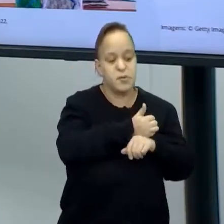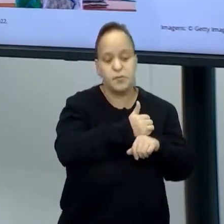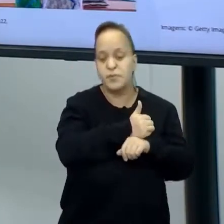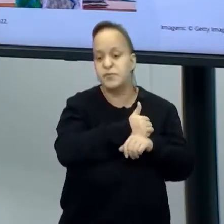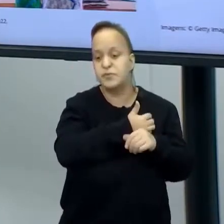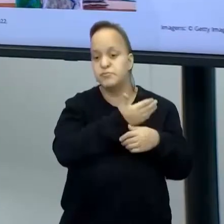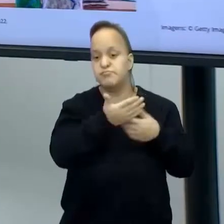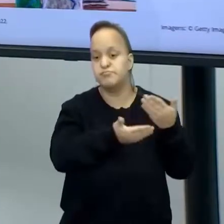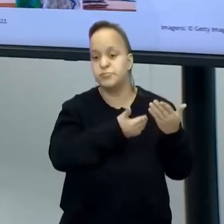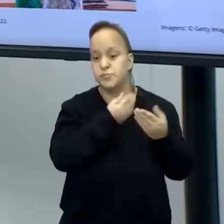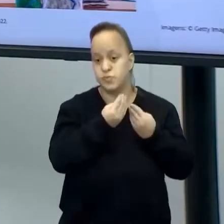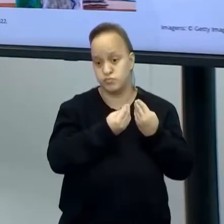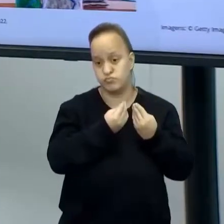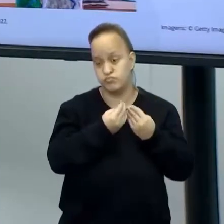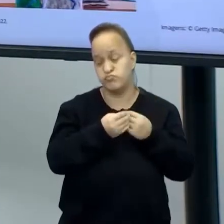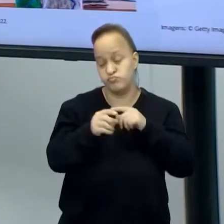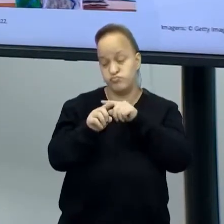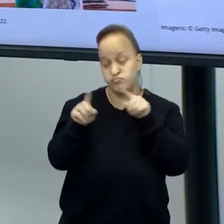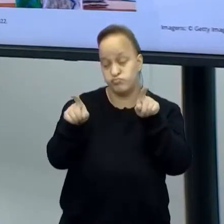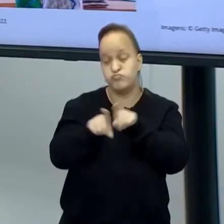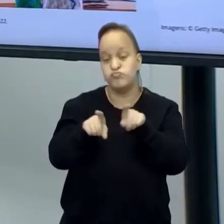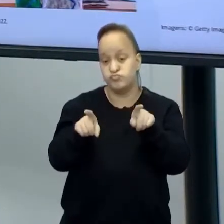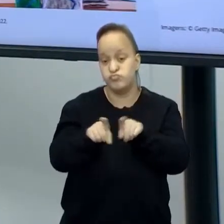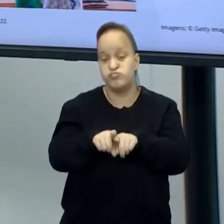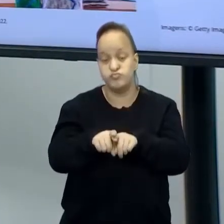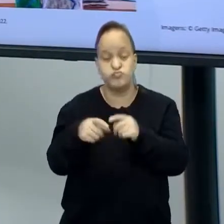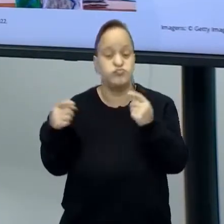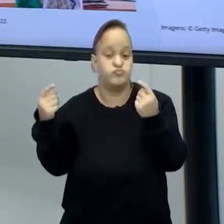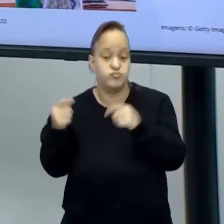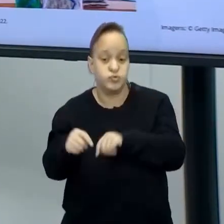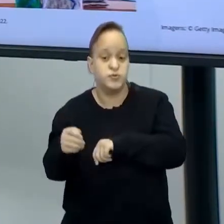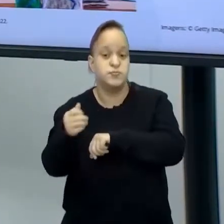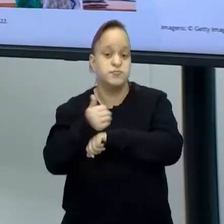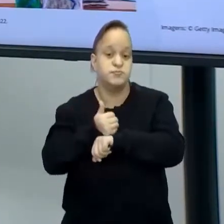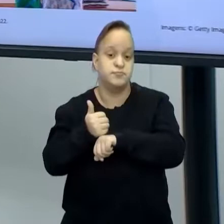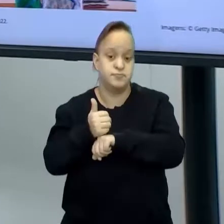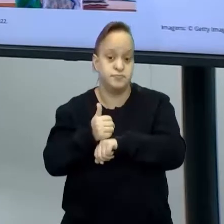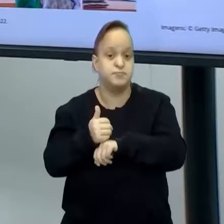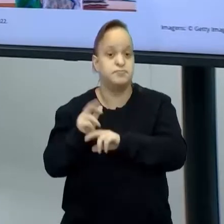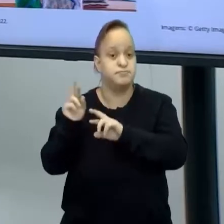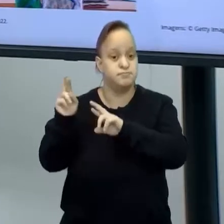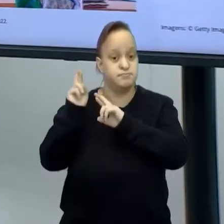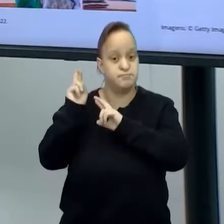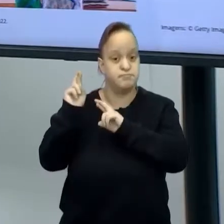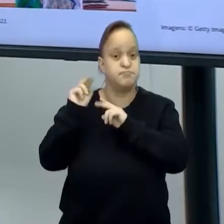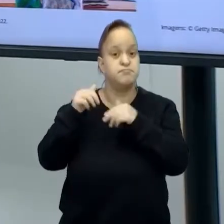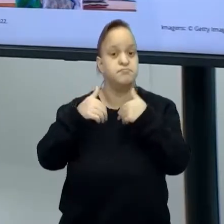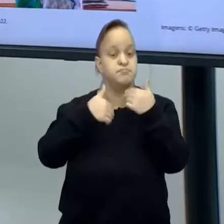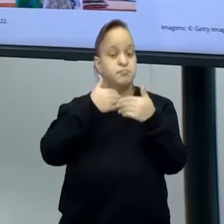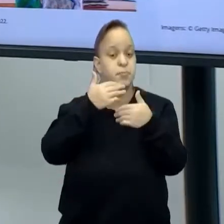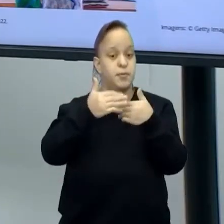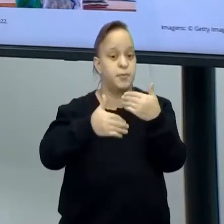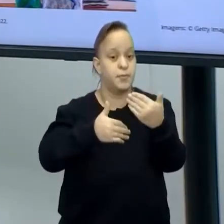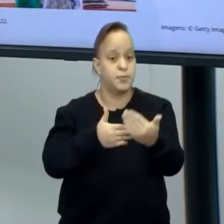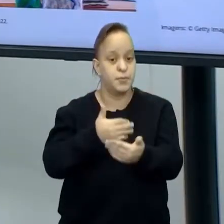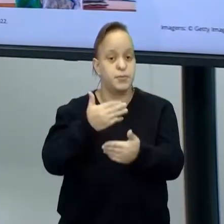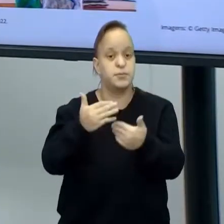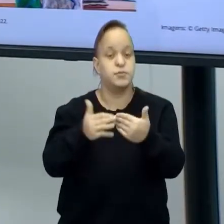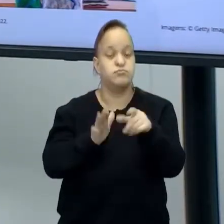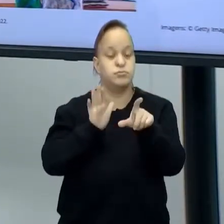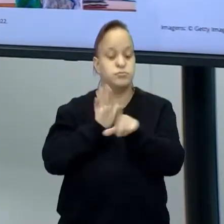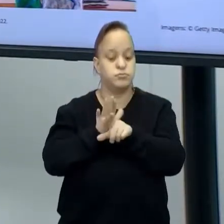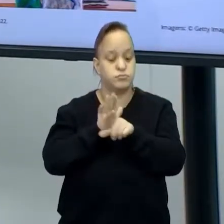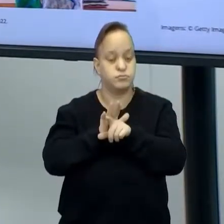até podendo ser um profissional desta área. Que, espero, torço para que em breve seja realmente, de fato,